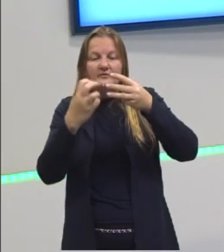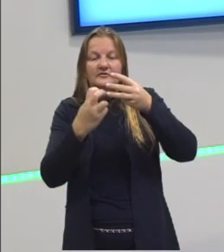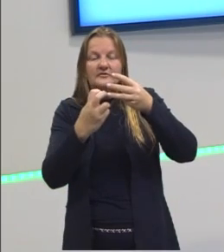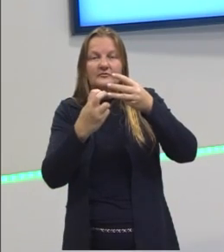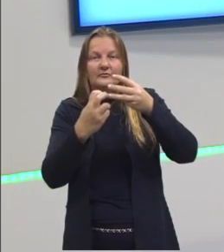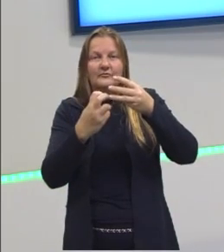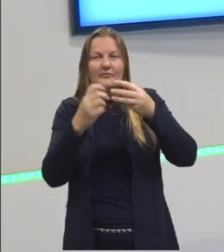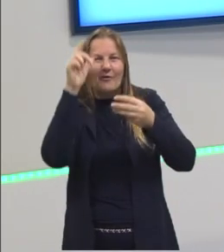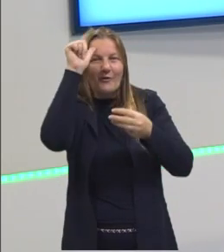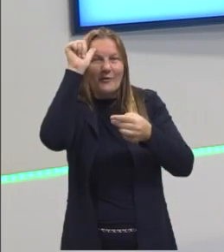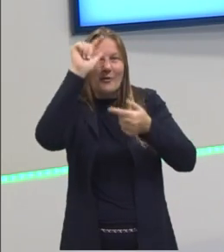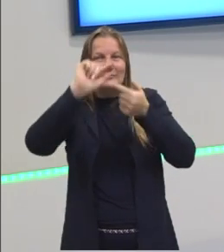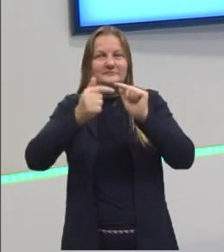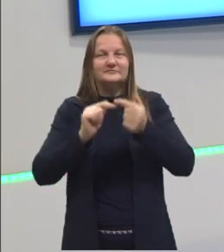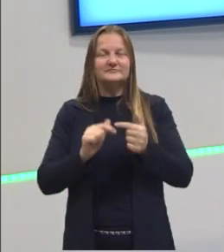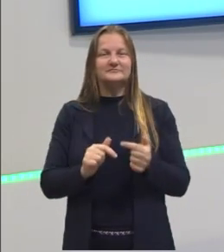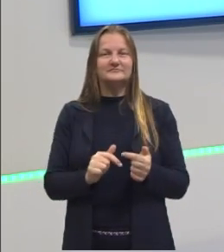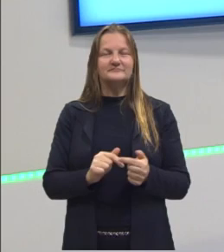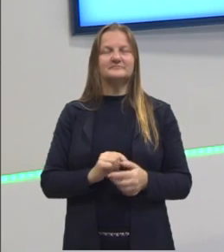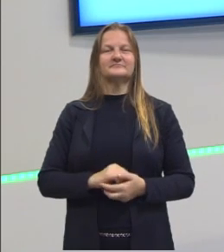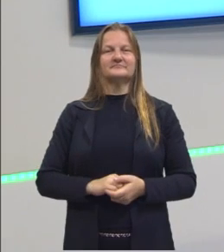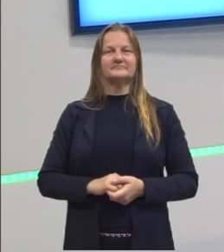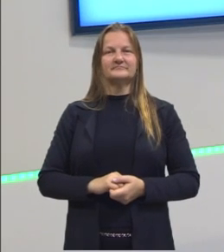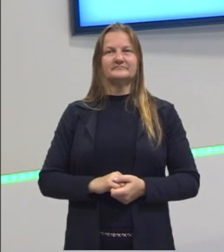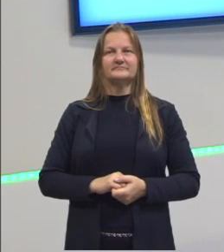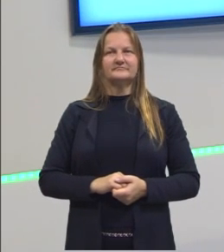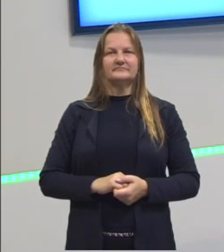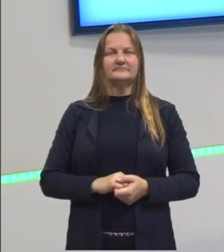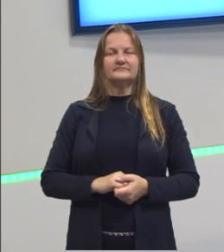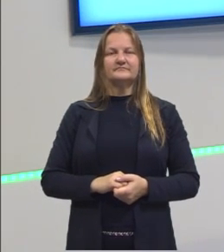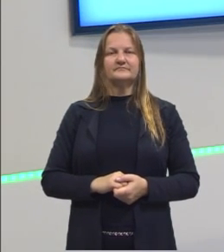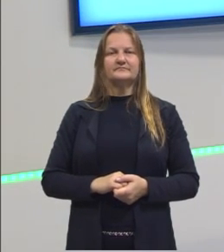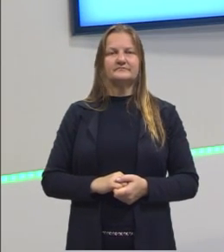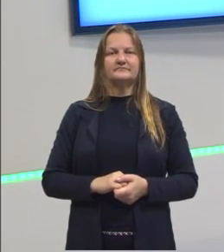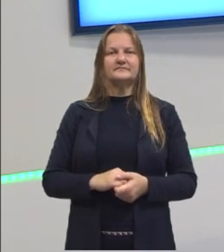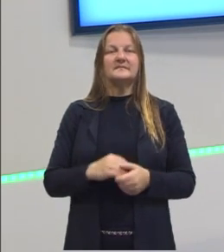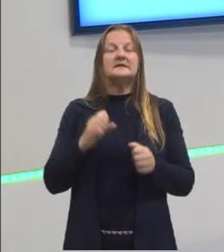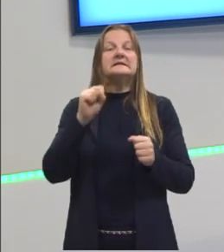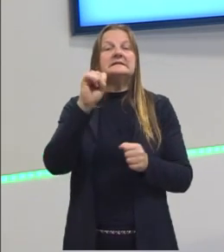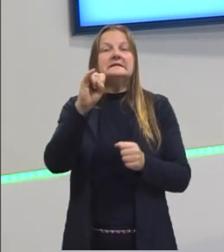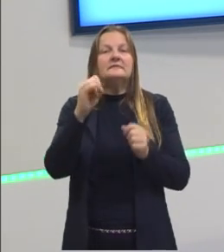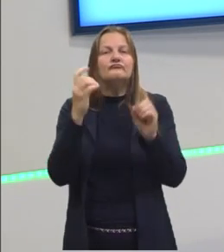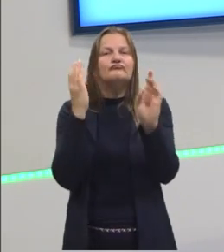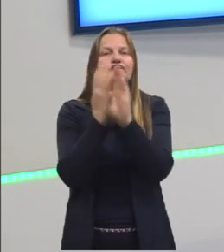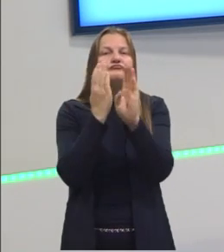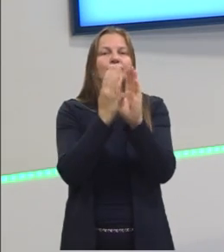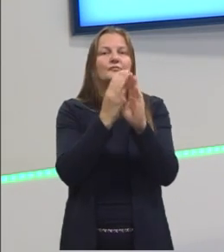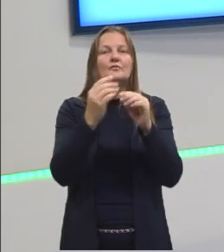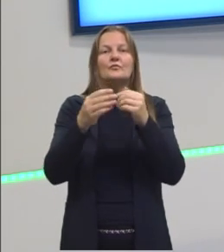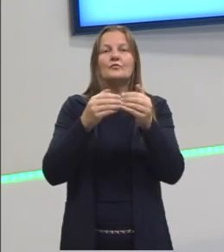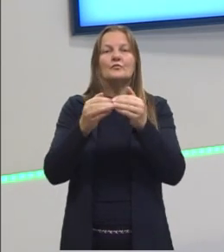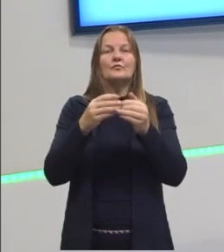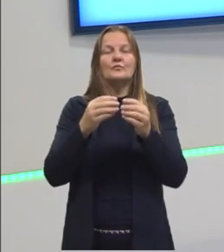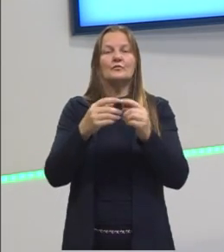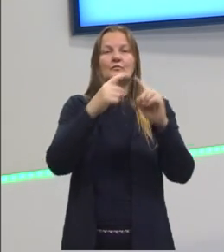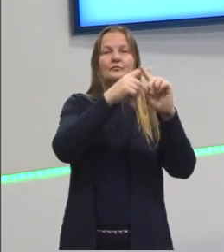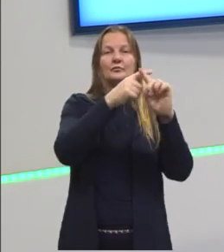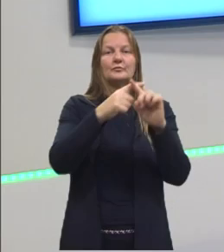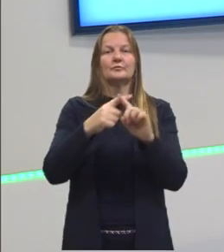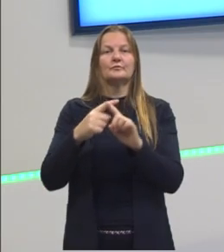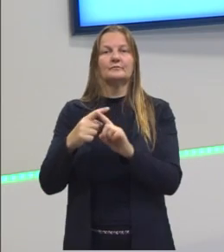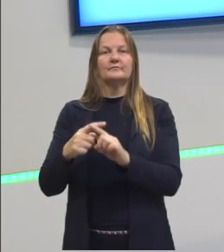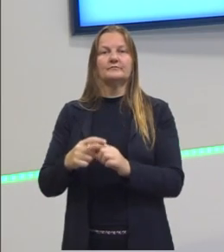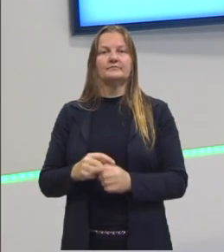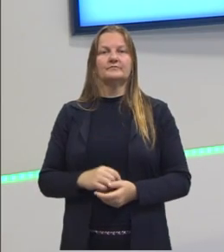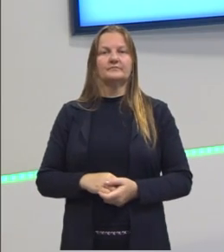se tu chegar nessa situação aqui Ou ainda se tu chegar em qualquer quaisquer múltiplos de